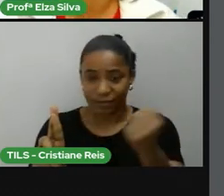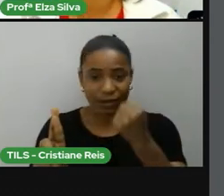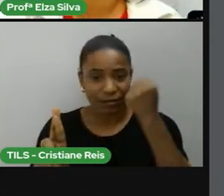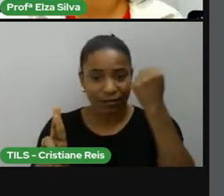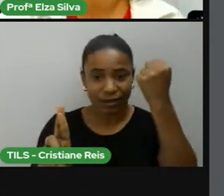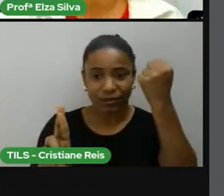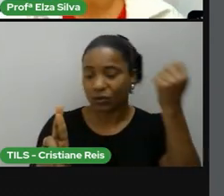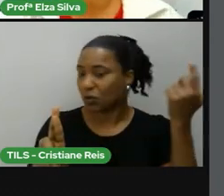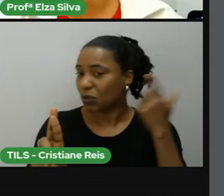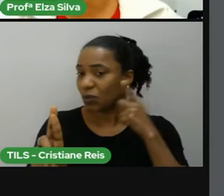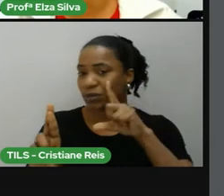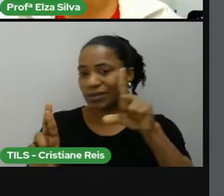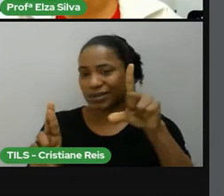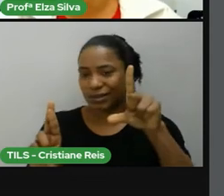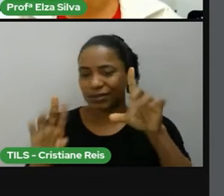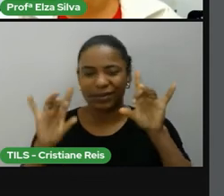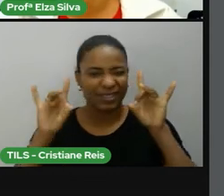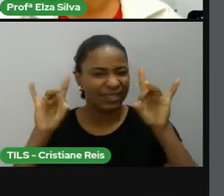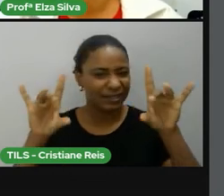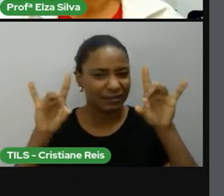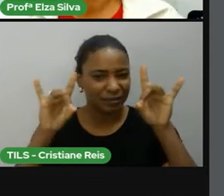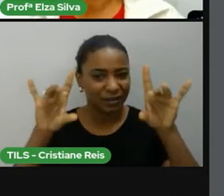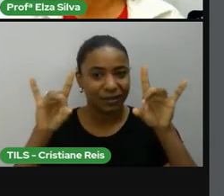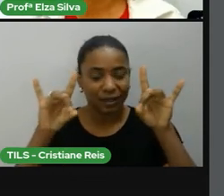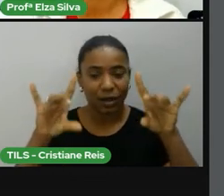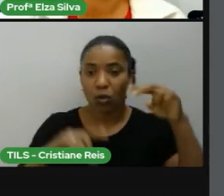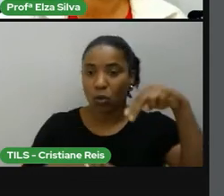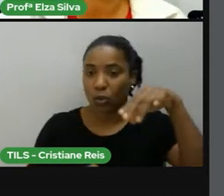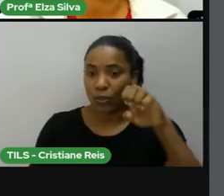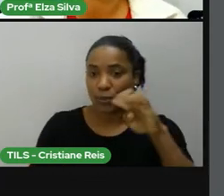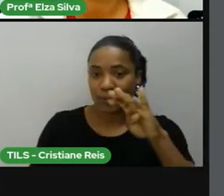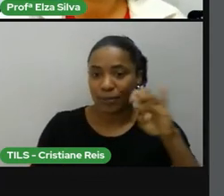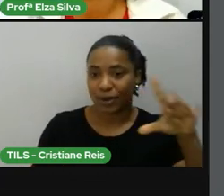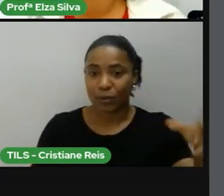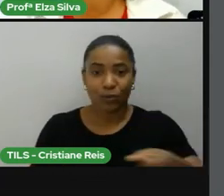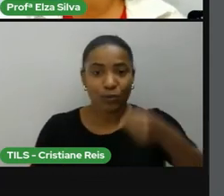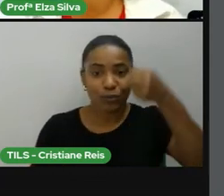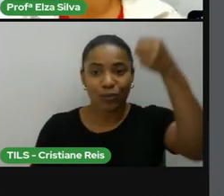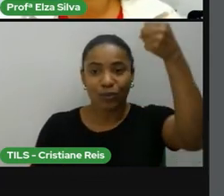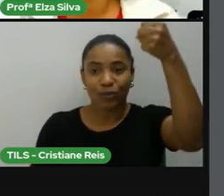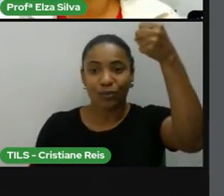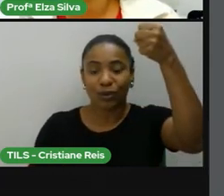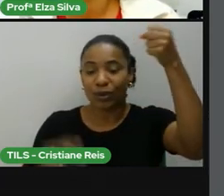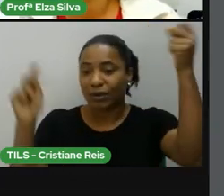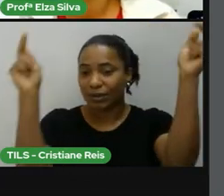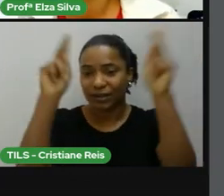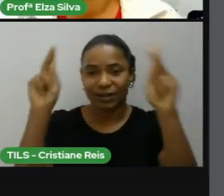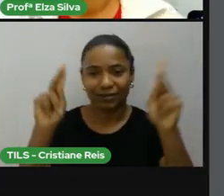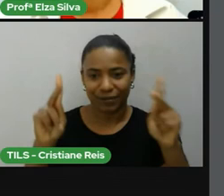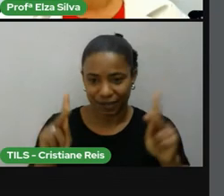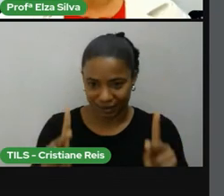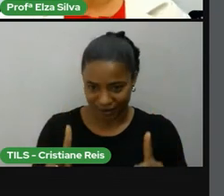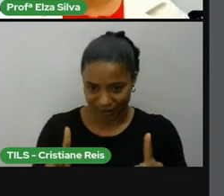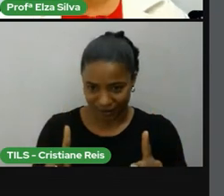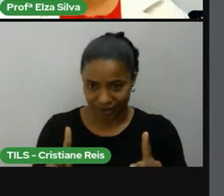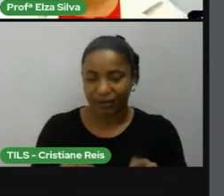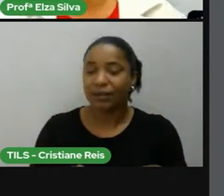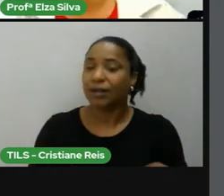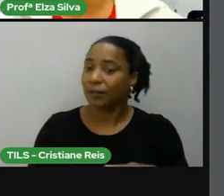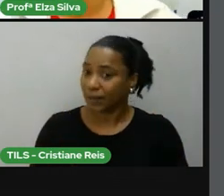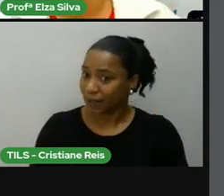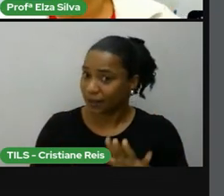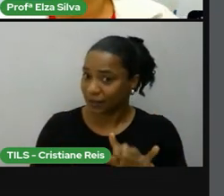o Prêmio Nobel da Paz. Mas também, devido à luta contra a